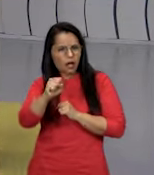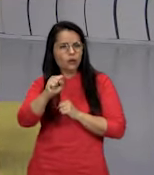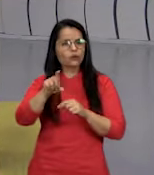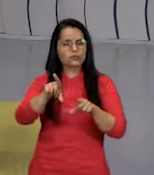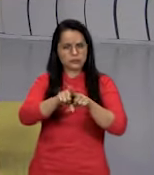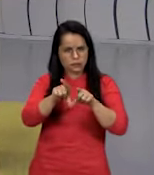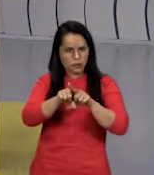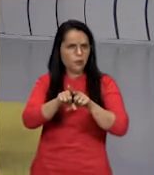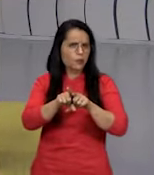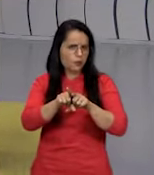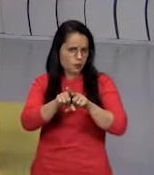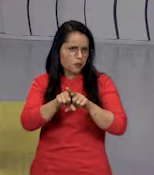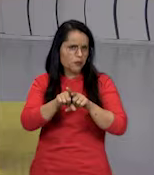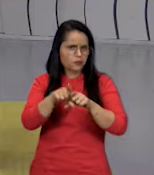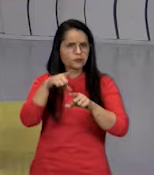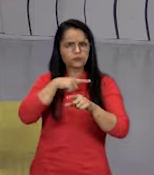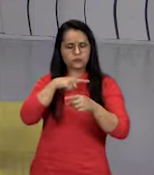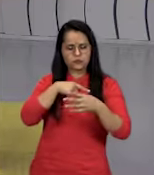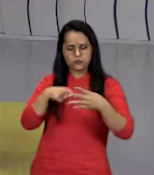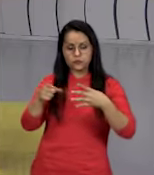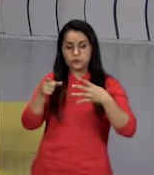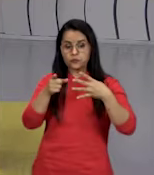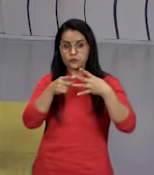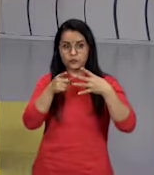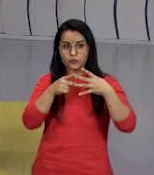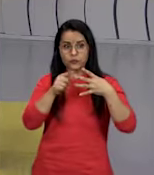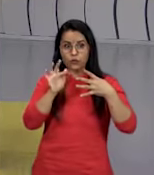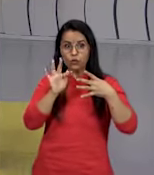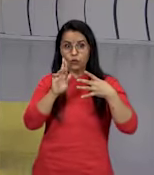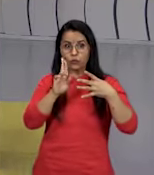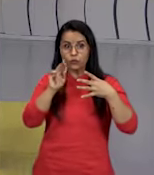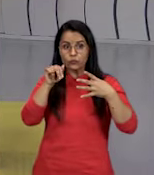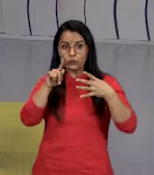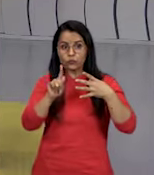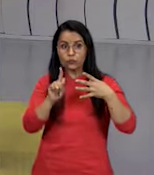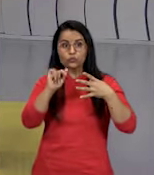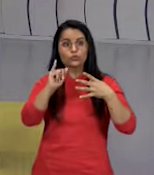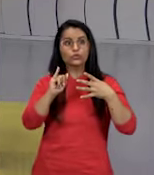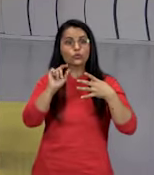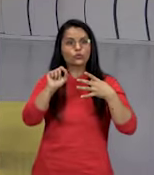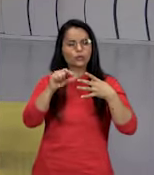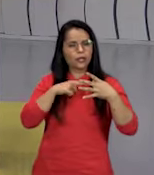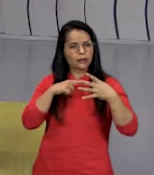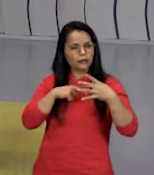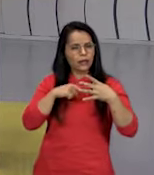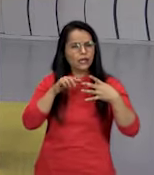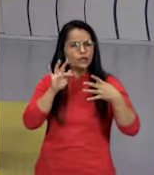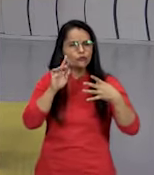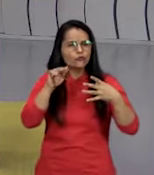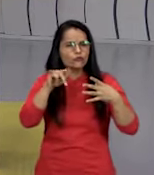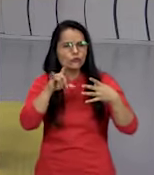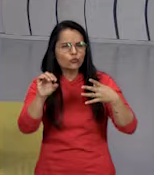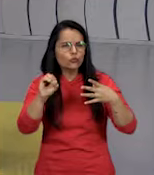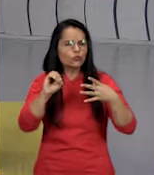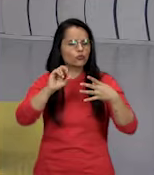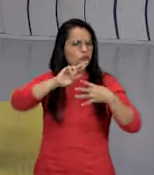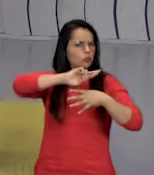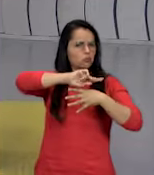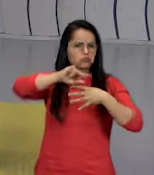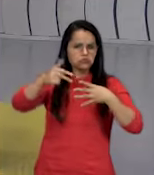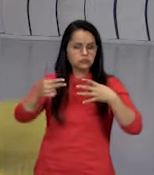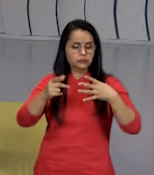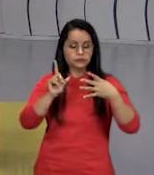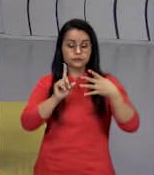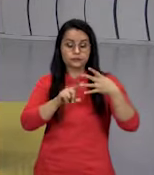reino protista. No reino funge, nós vamos ter os fungos, as leveduras. No